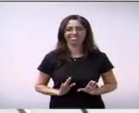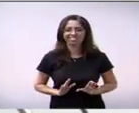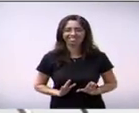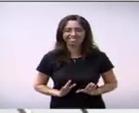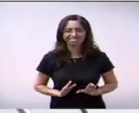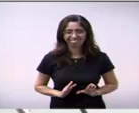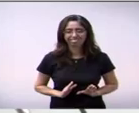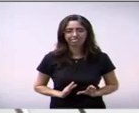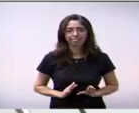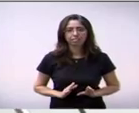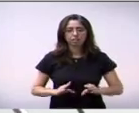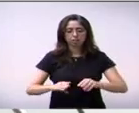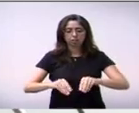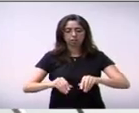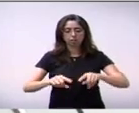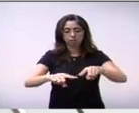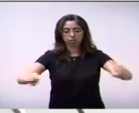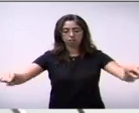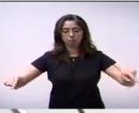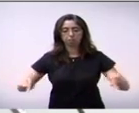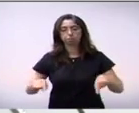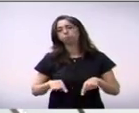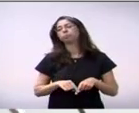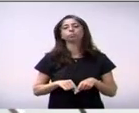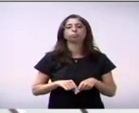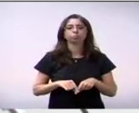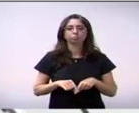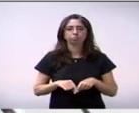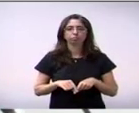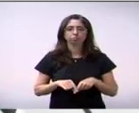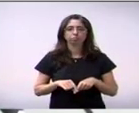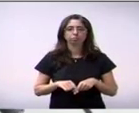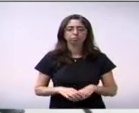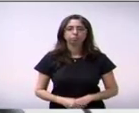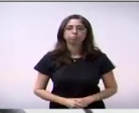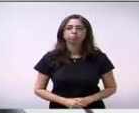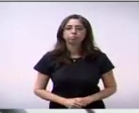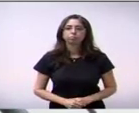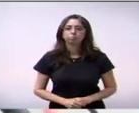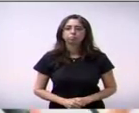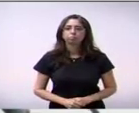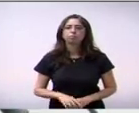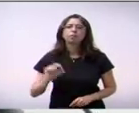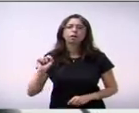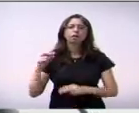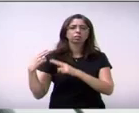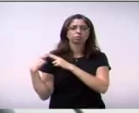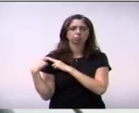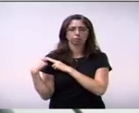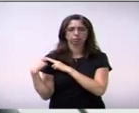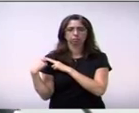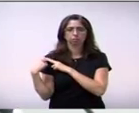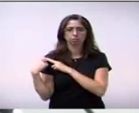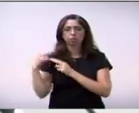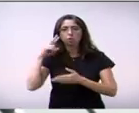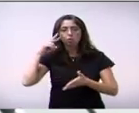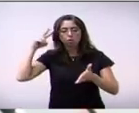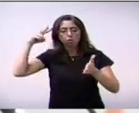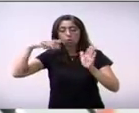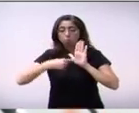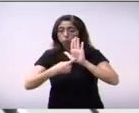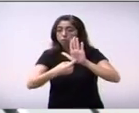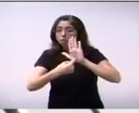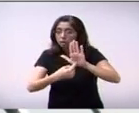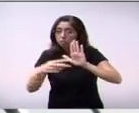O espaço da empresa citada está bem notificado no slide e